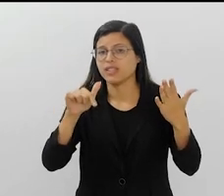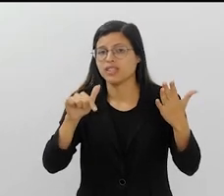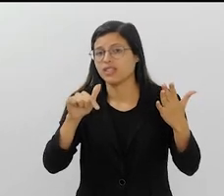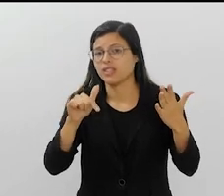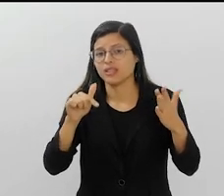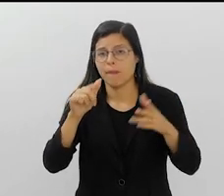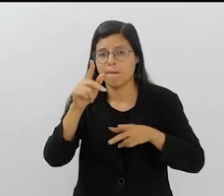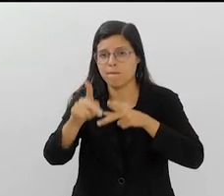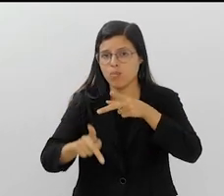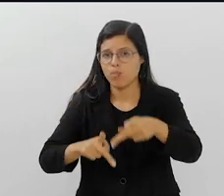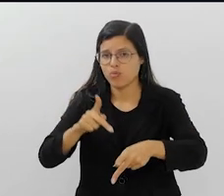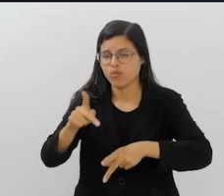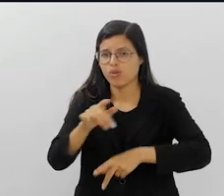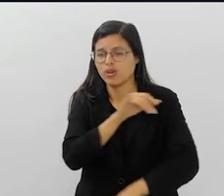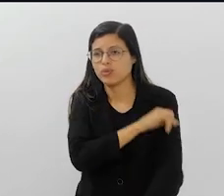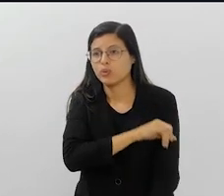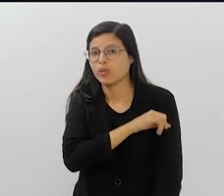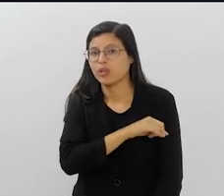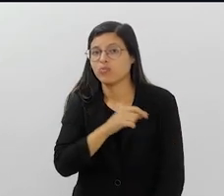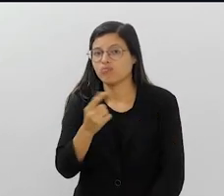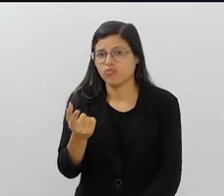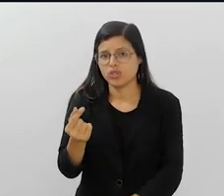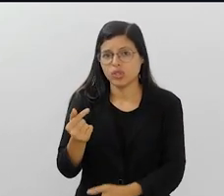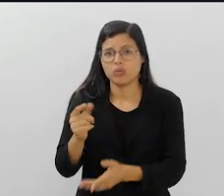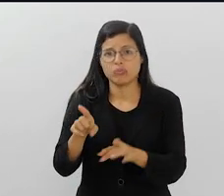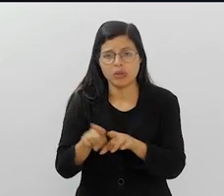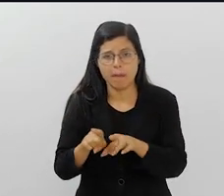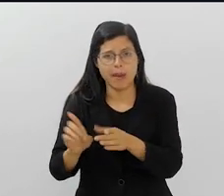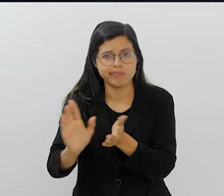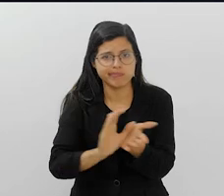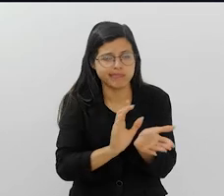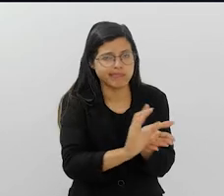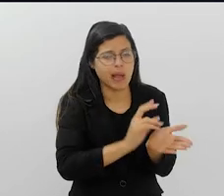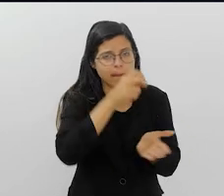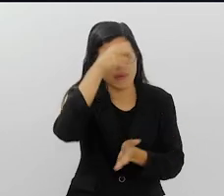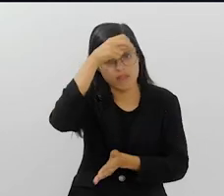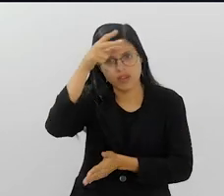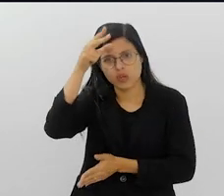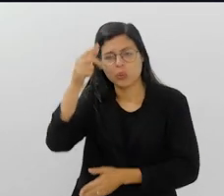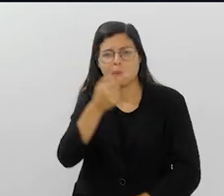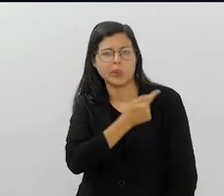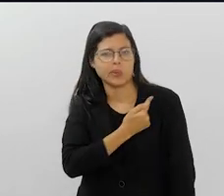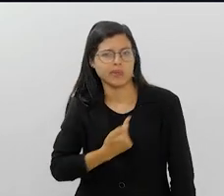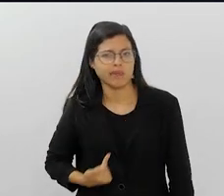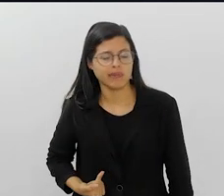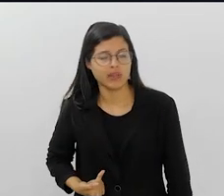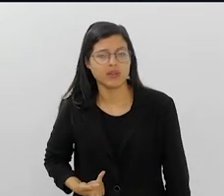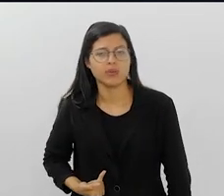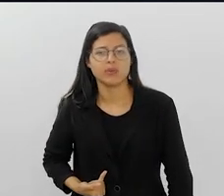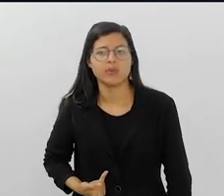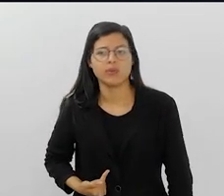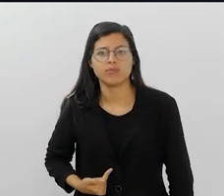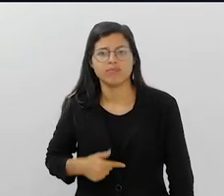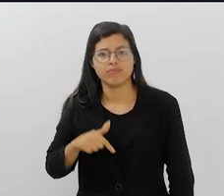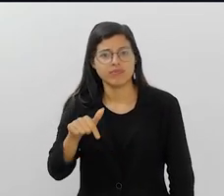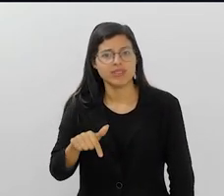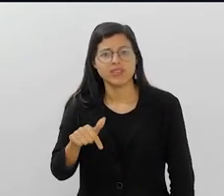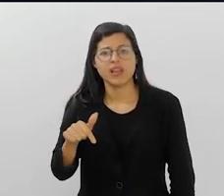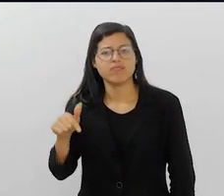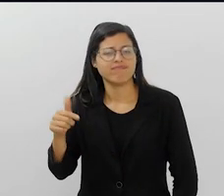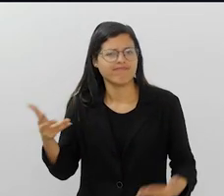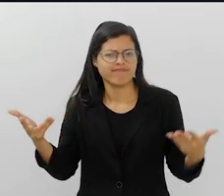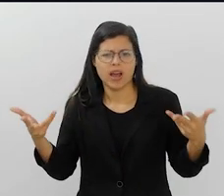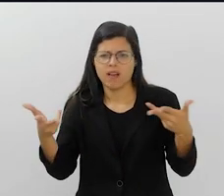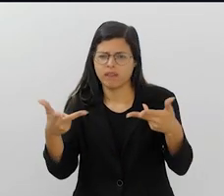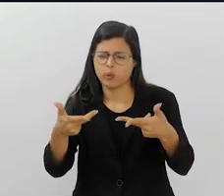dúvida, é uma das maiores arrecadações de prefeituras, de governo, e é um espetáculo